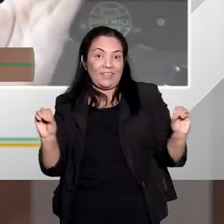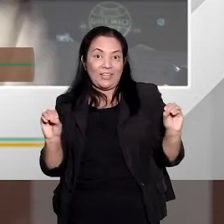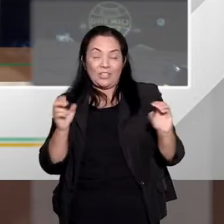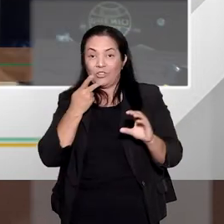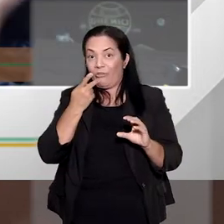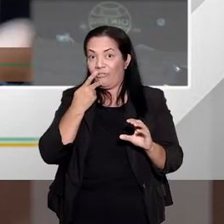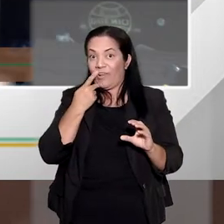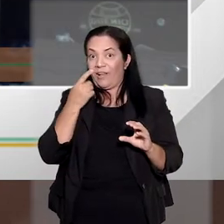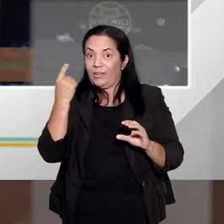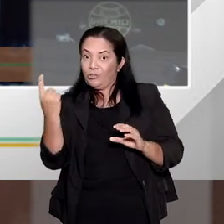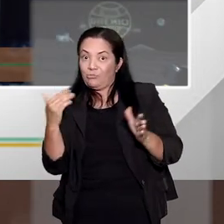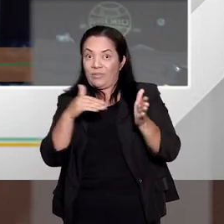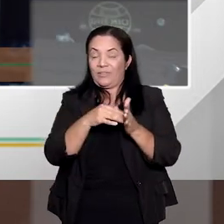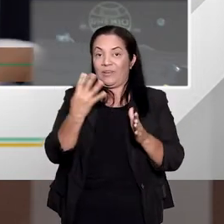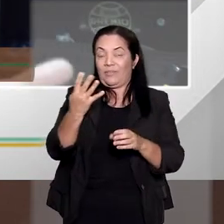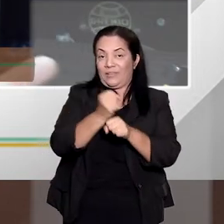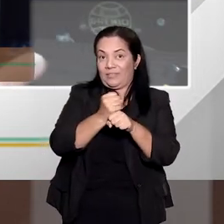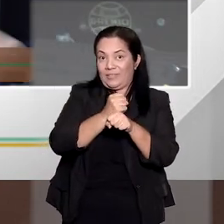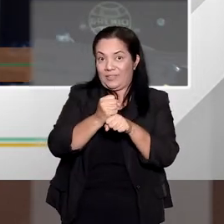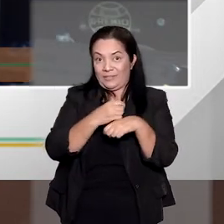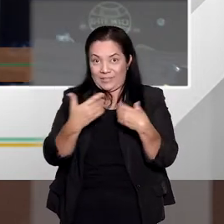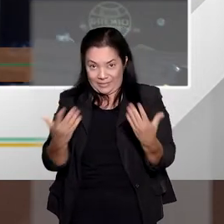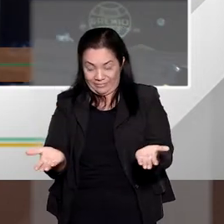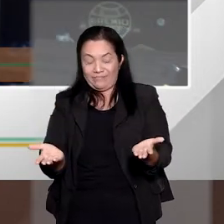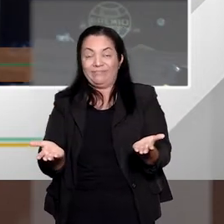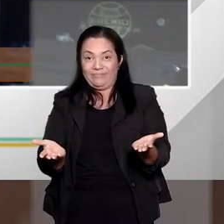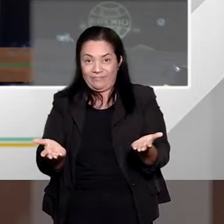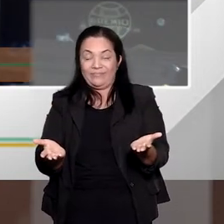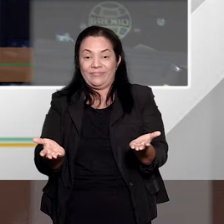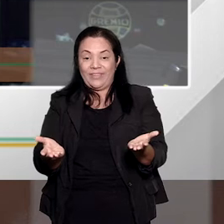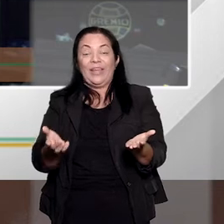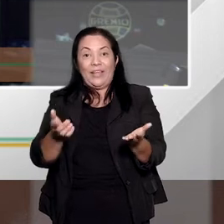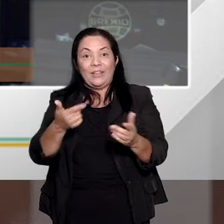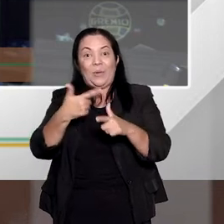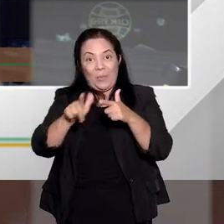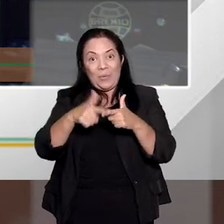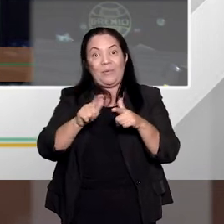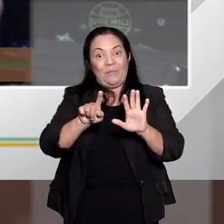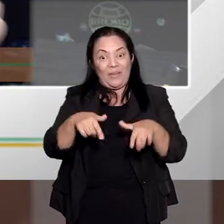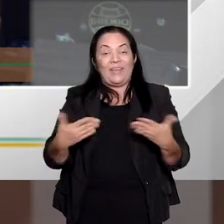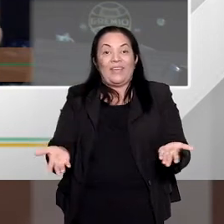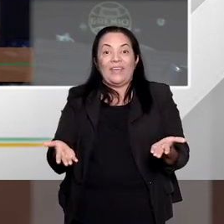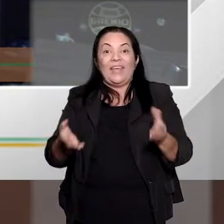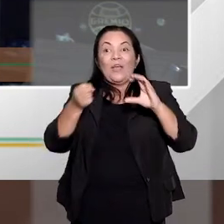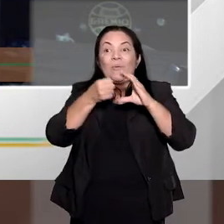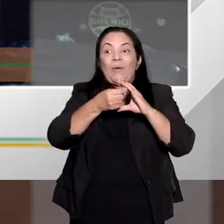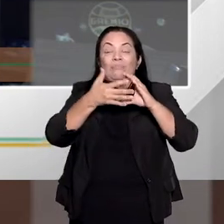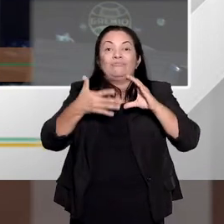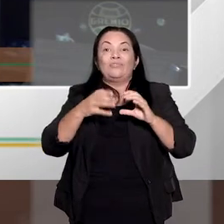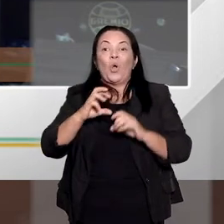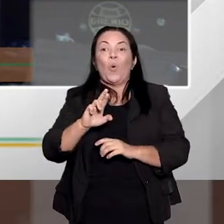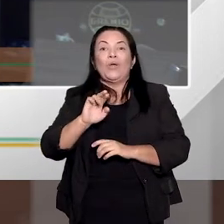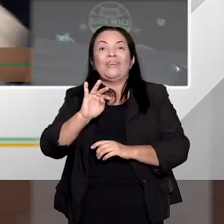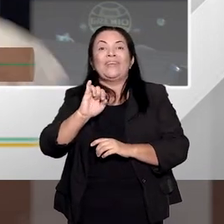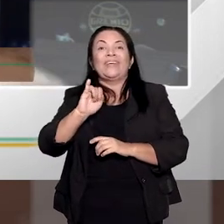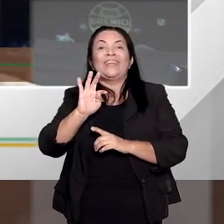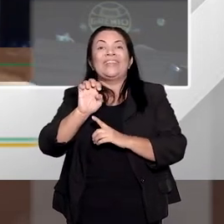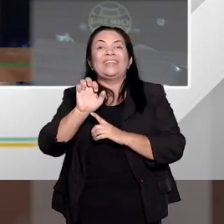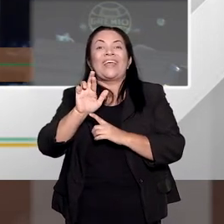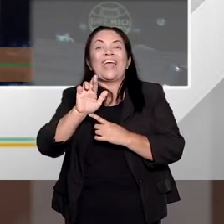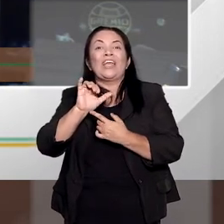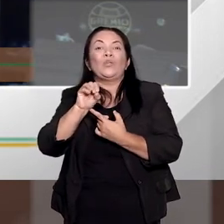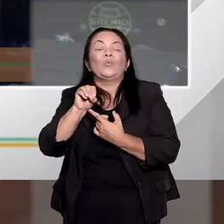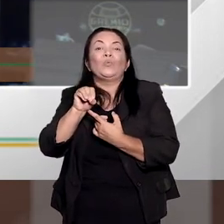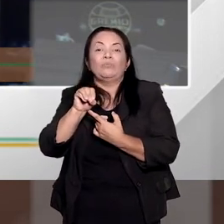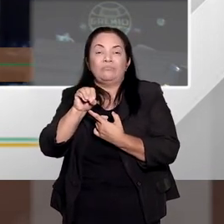anos, desde que fundamente, obviamente. Mas esse é que o problema. Qual é o critério que se estabelece? E aí a jurisprudência e a doutrina